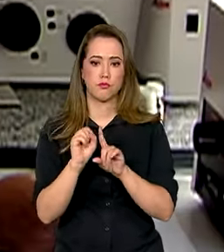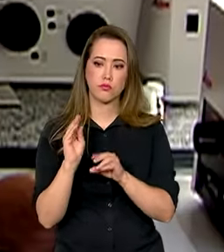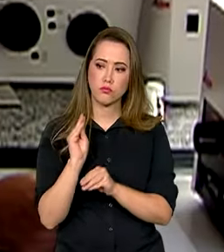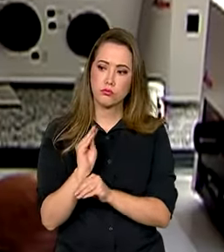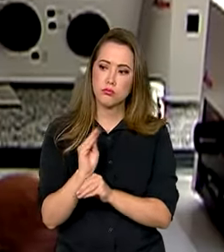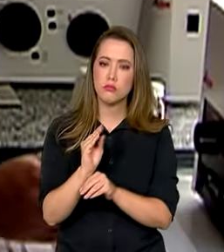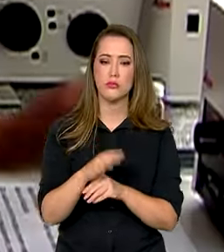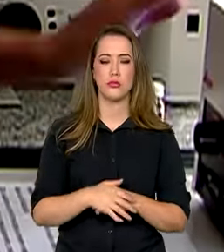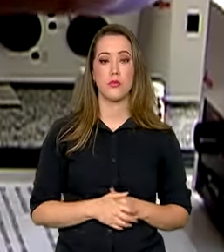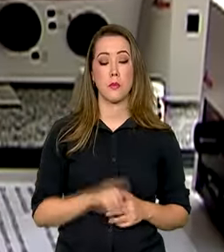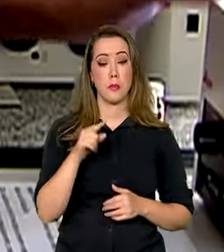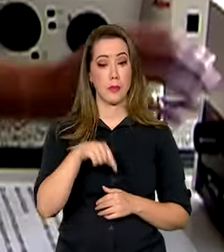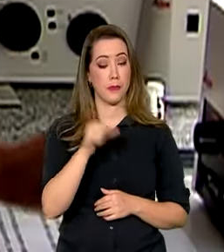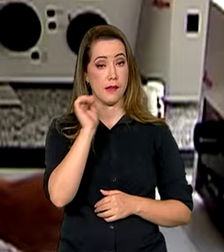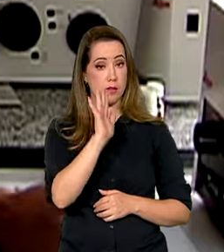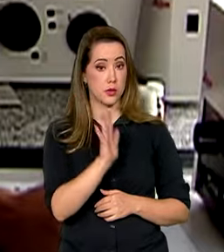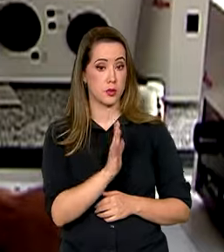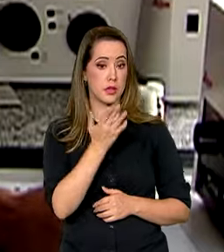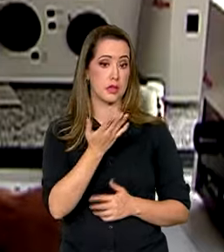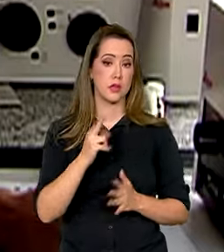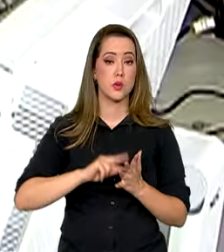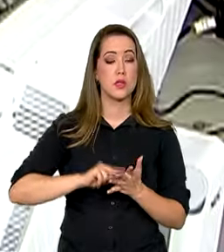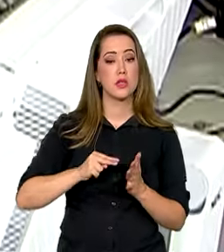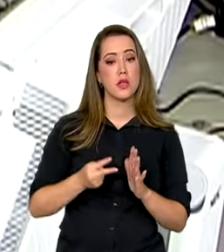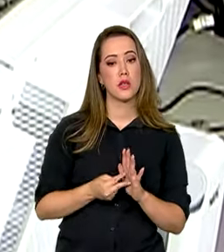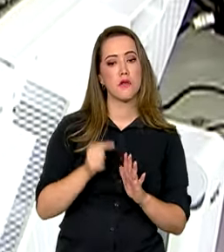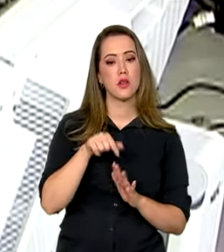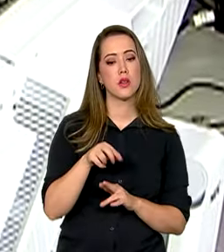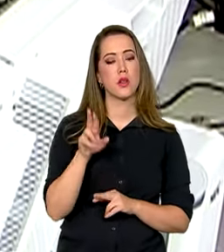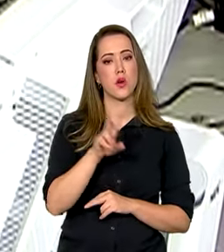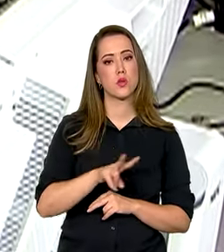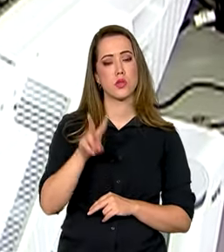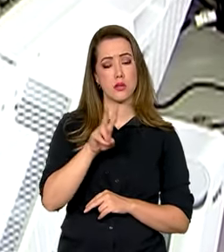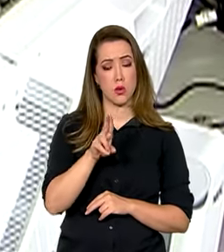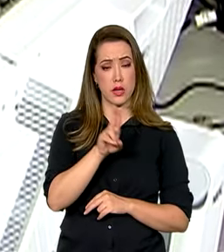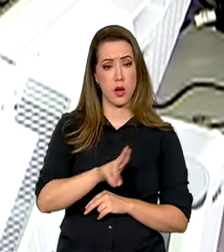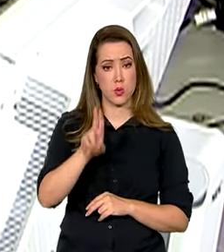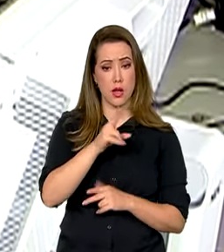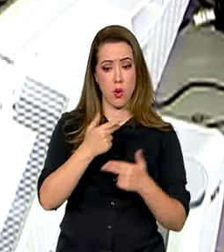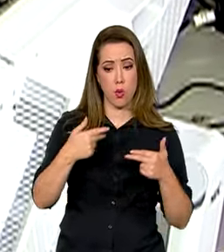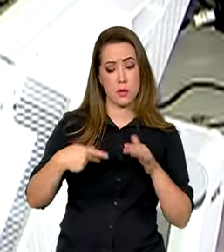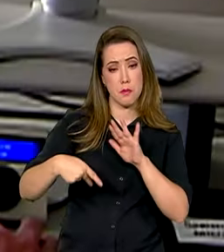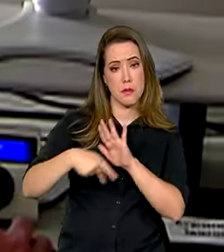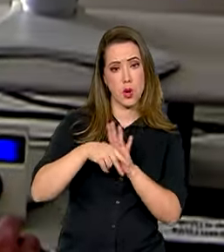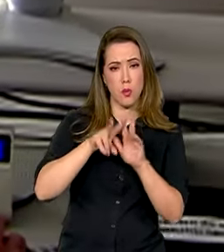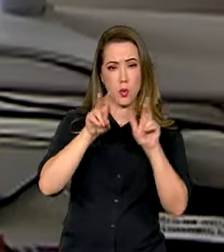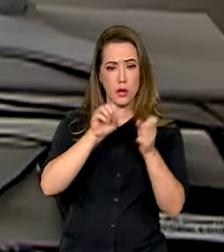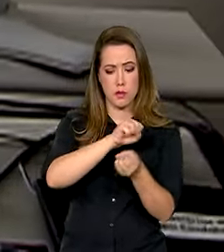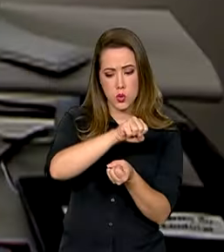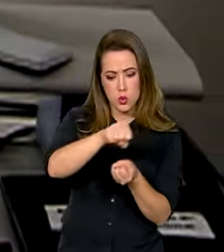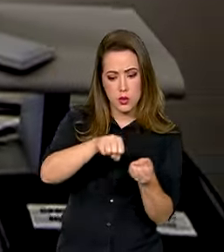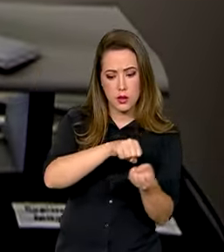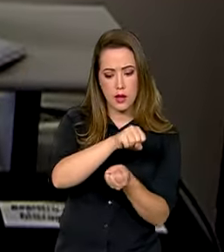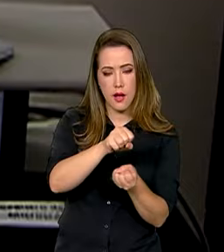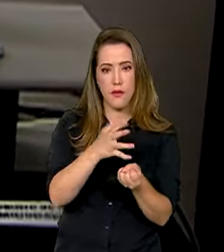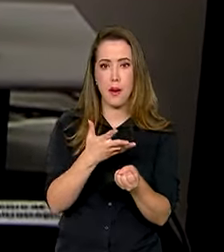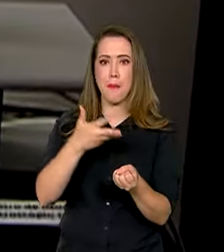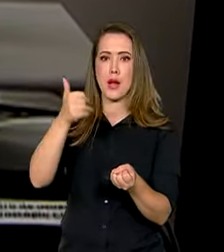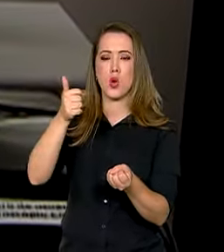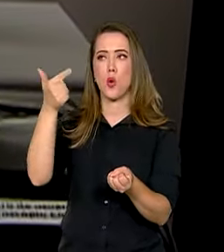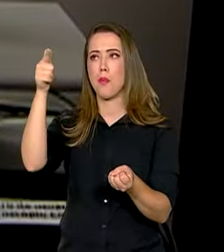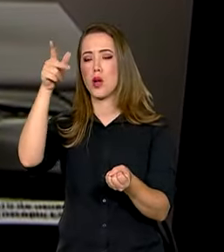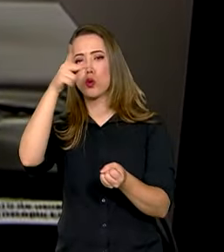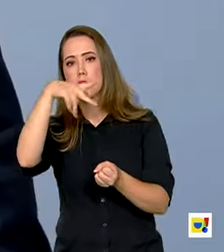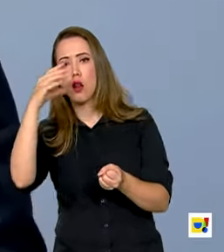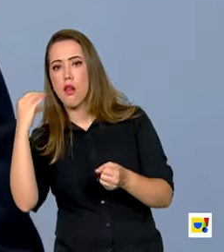Para as empresas brasileiras, isso significa que ao adotar práticas sustentáveis, elas se tornam mais atraentes para investidores